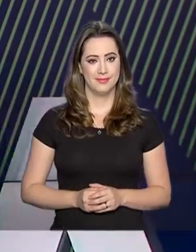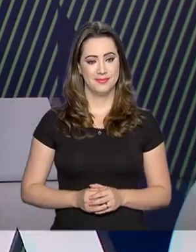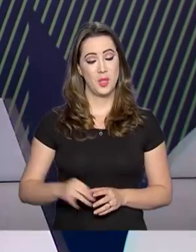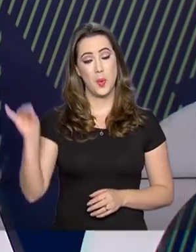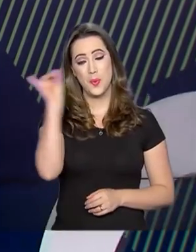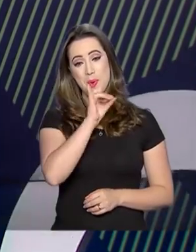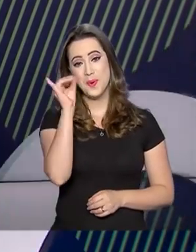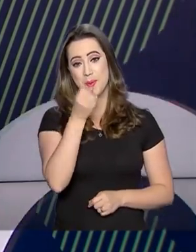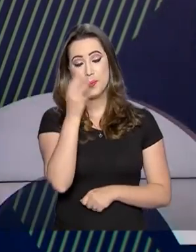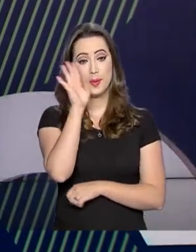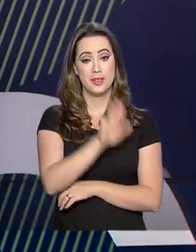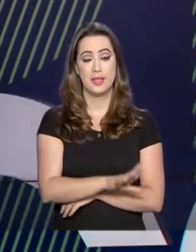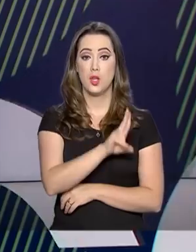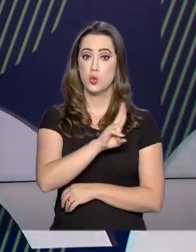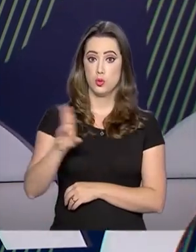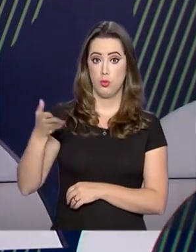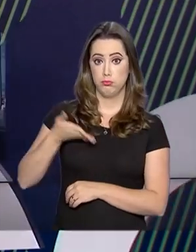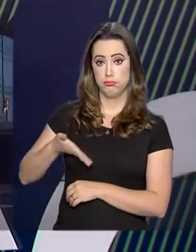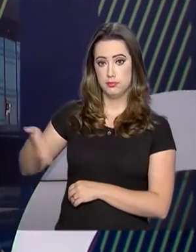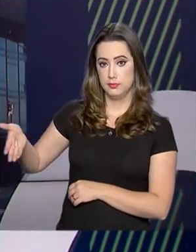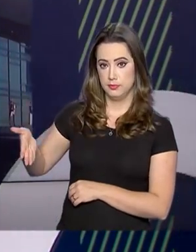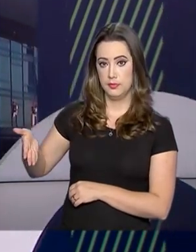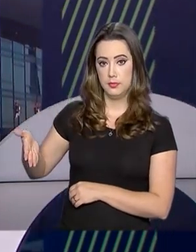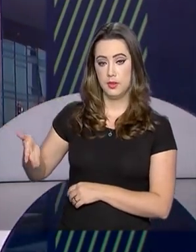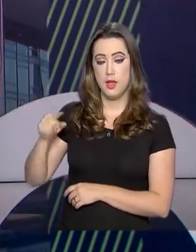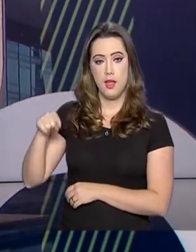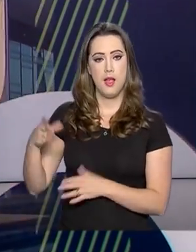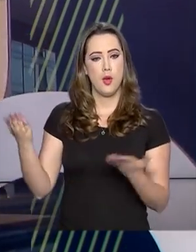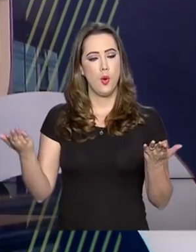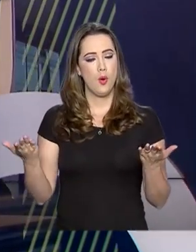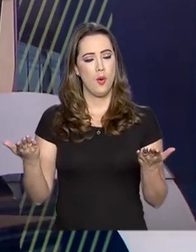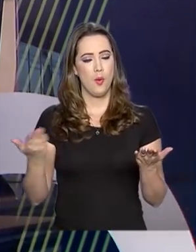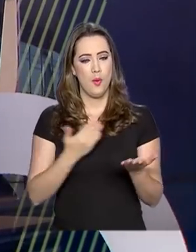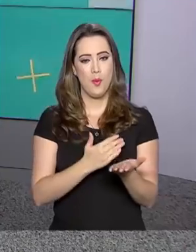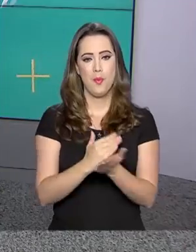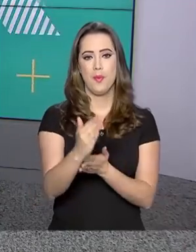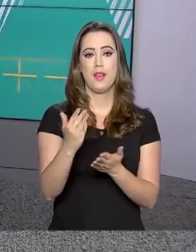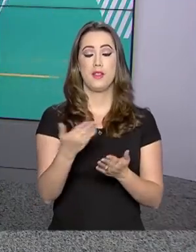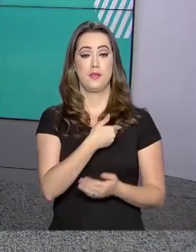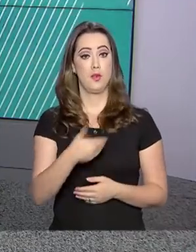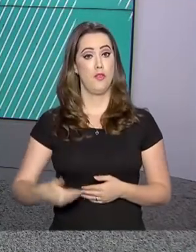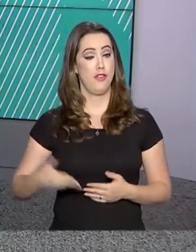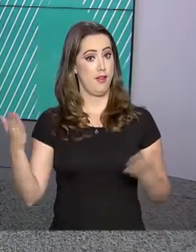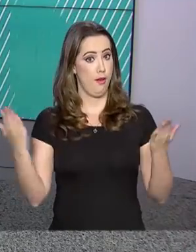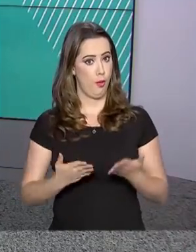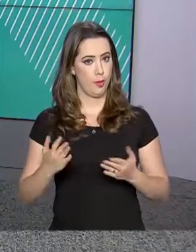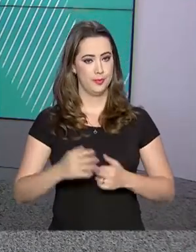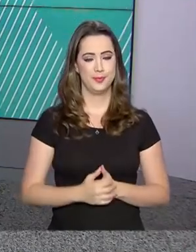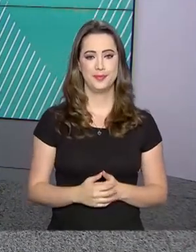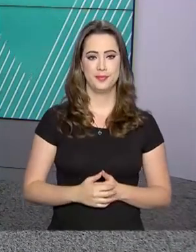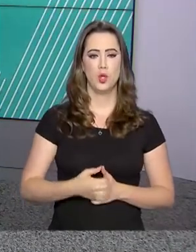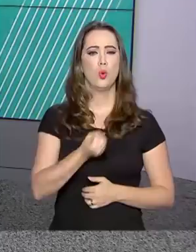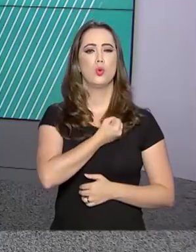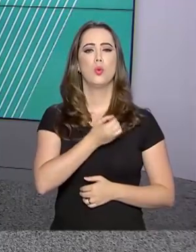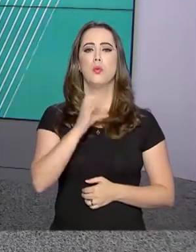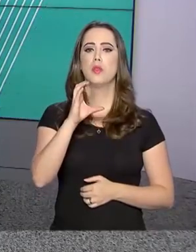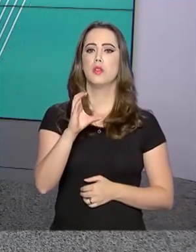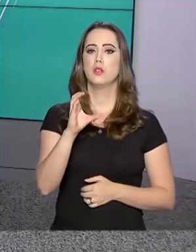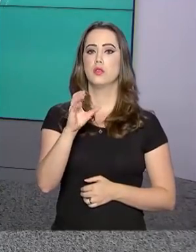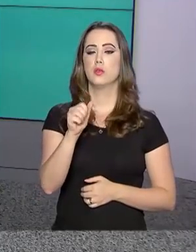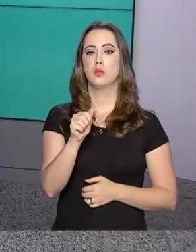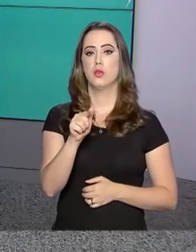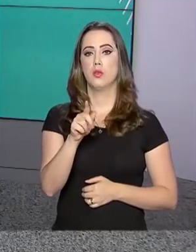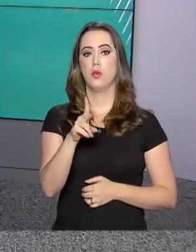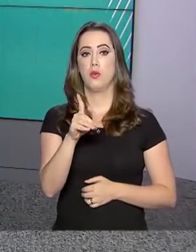Olá, boa tarde, eu sou Roberto Camargo e está no ar o Governo Agora. Números do CAGED, o Cadastro Geral de